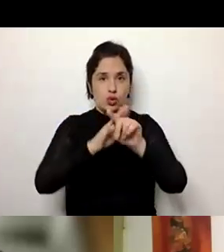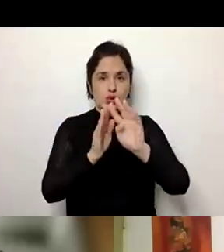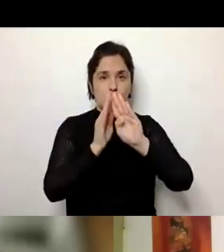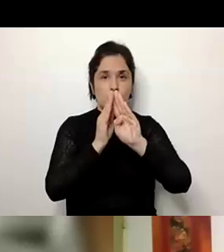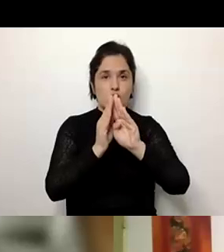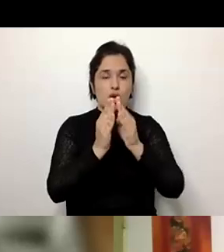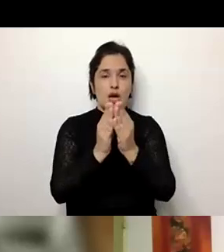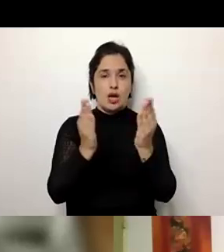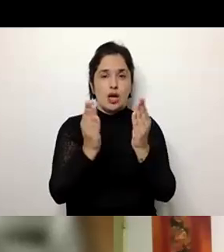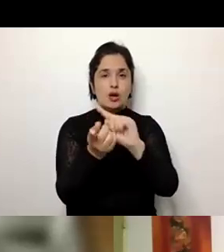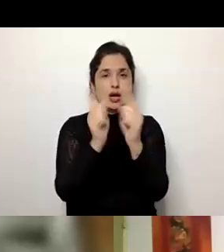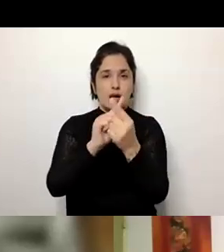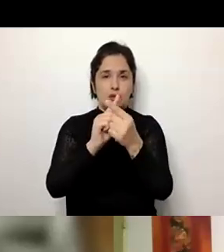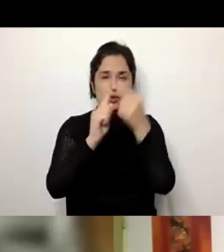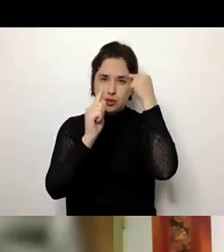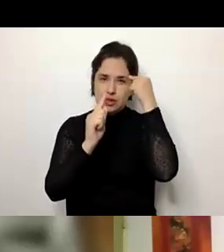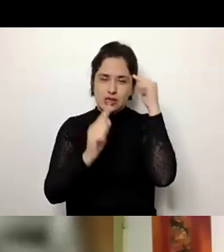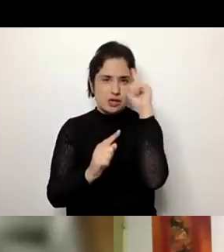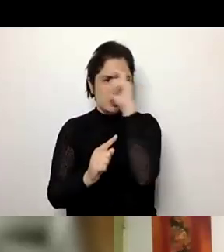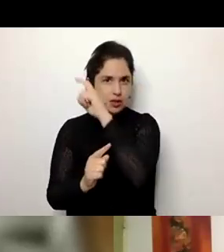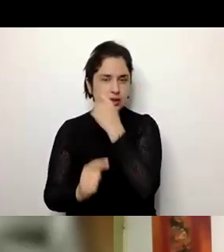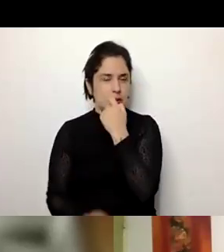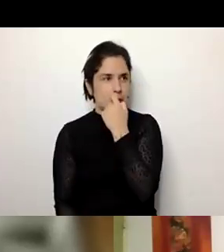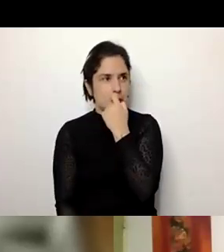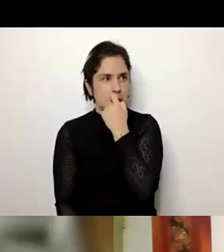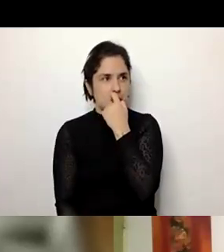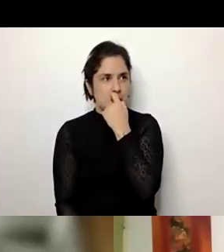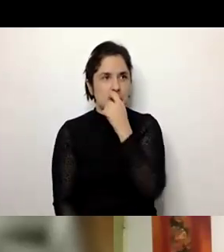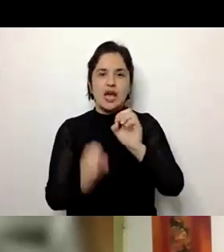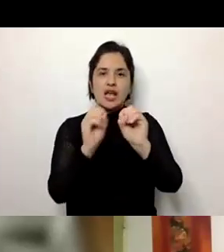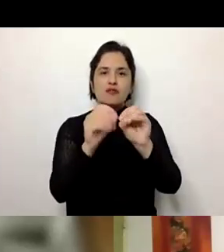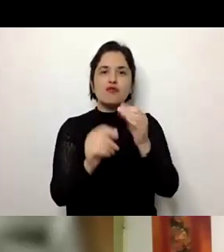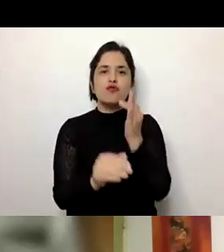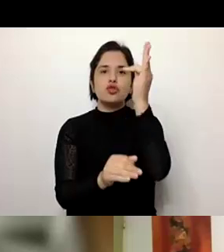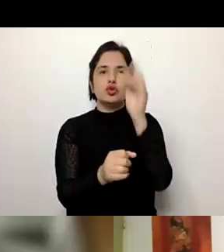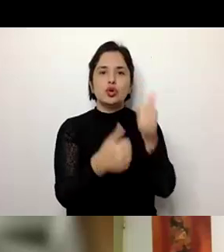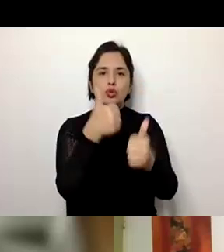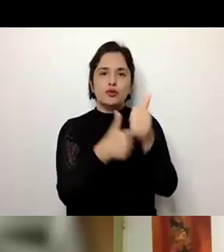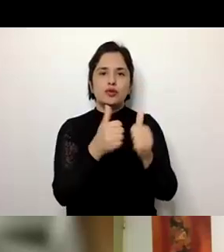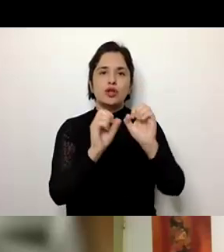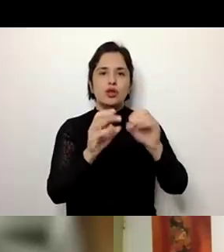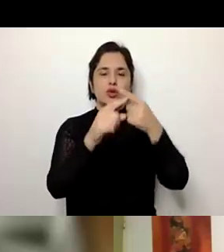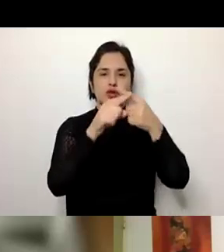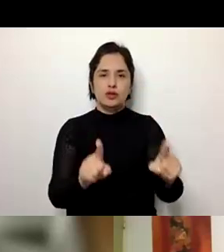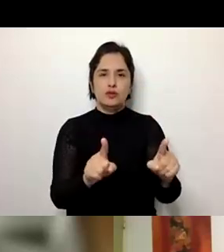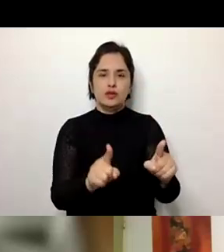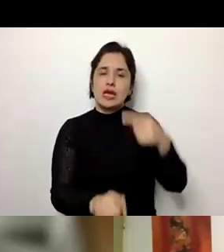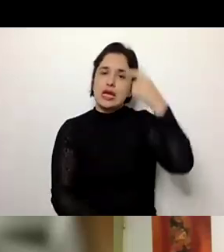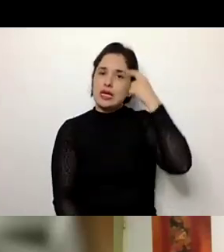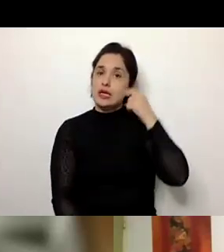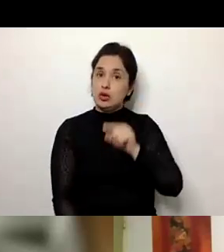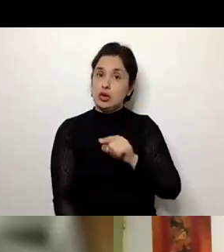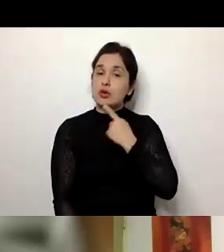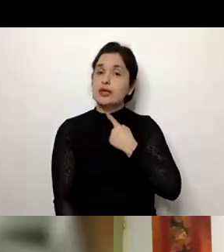os currículos para poder pensar a complexidade justamente na formação de profissionais de educação diferencial e acho que uma das coisas